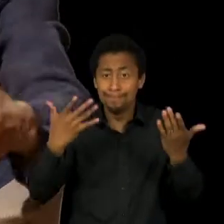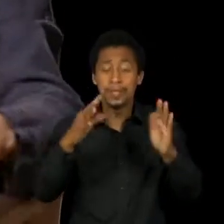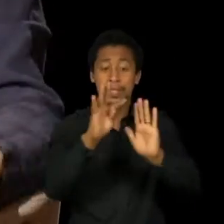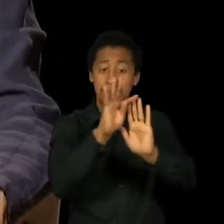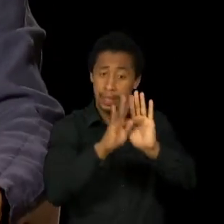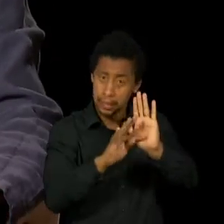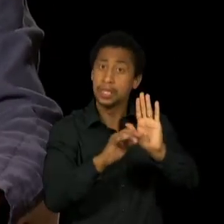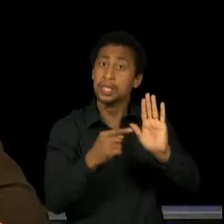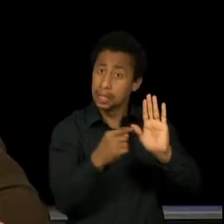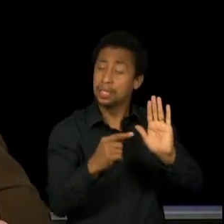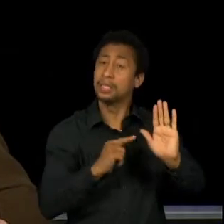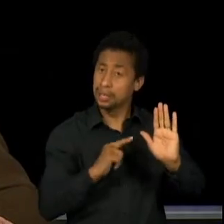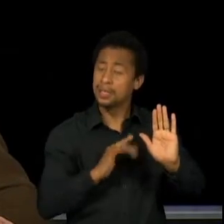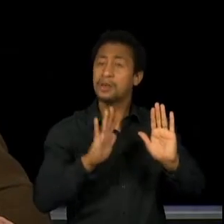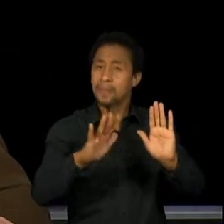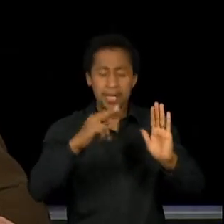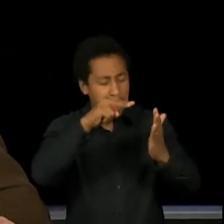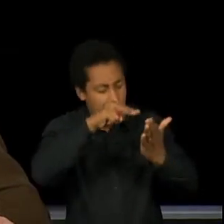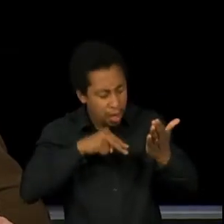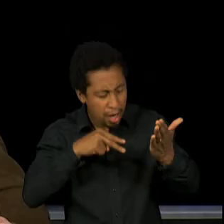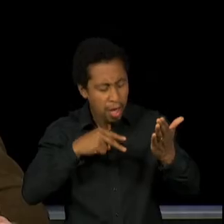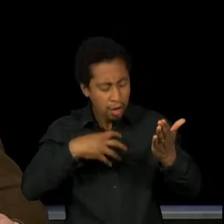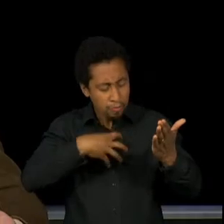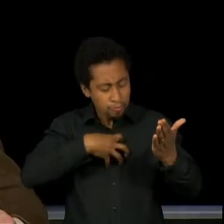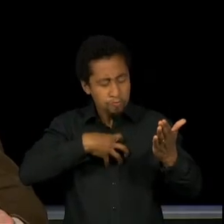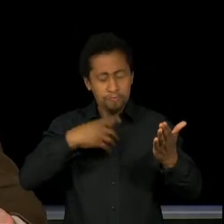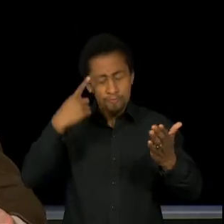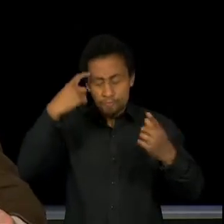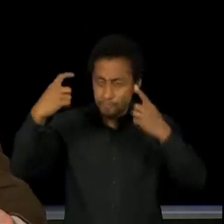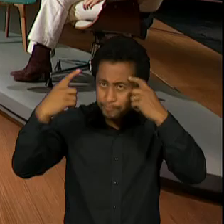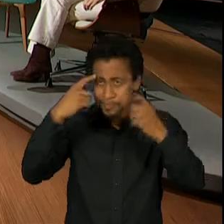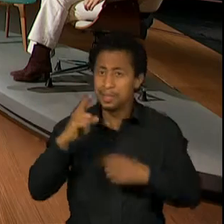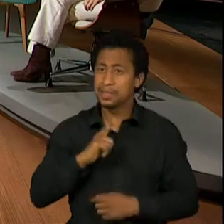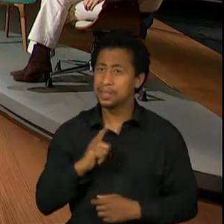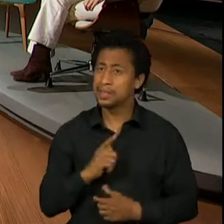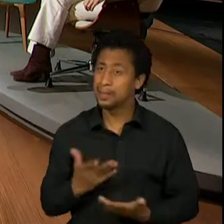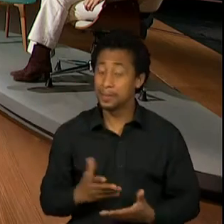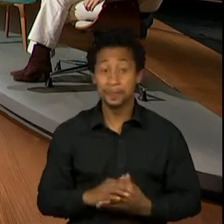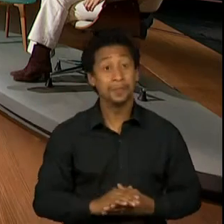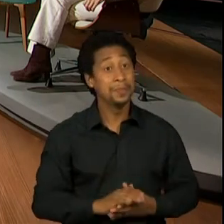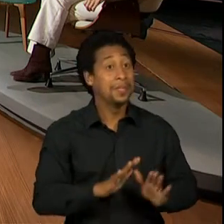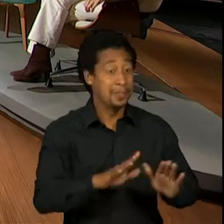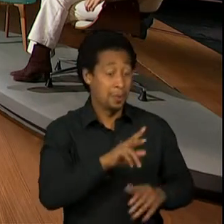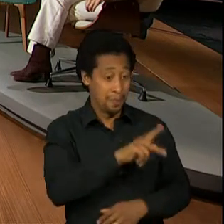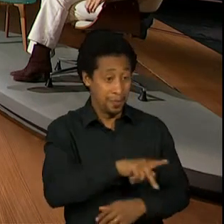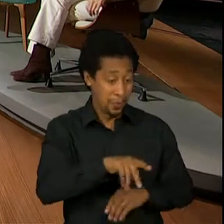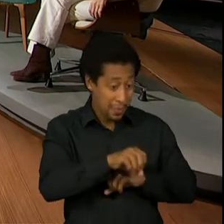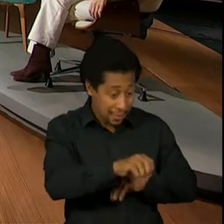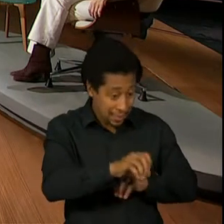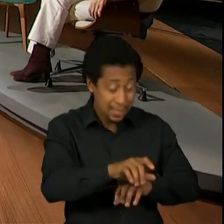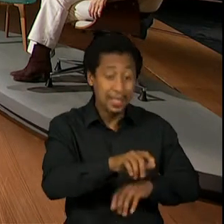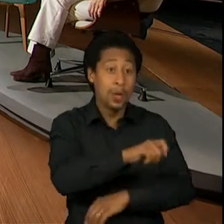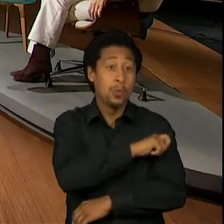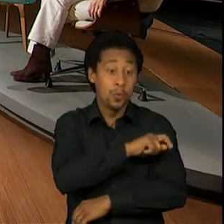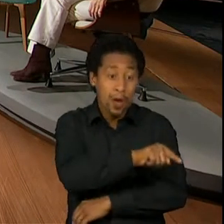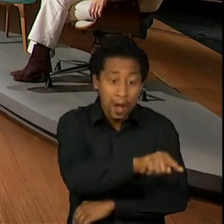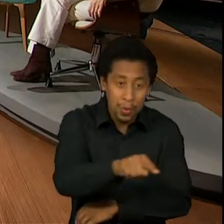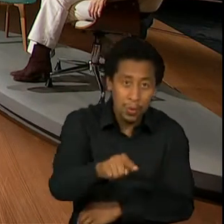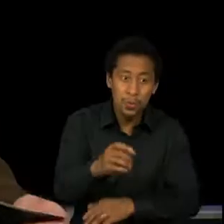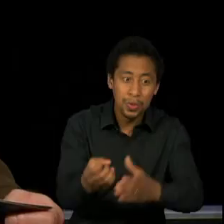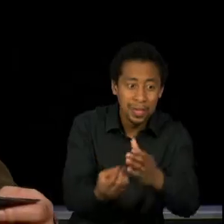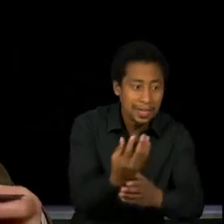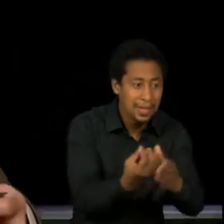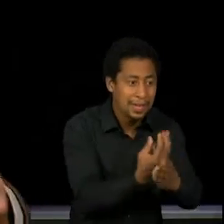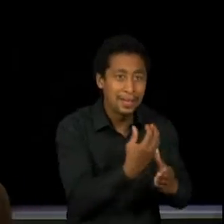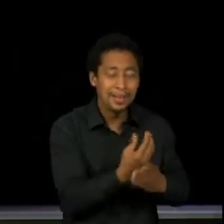descobrindo. Porque a criação que o aluno faz na sala de aula é também do professor. É também. Tem essa coisa, esse prazer de ver